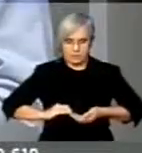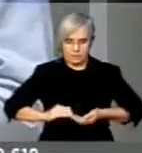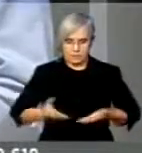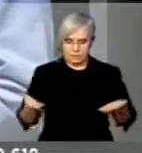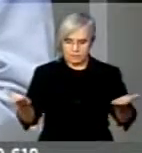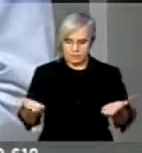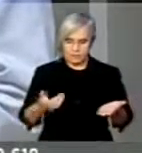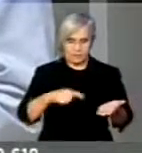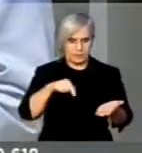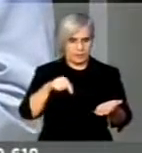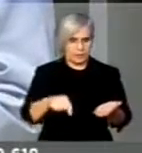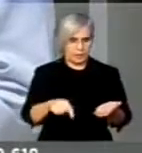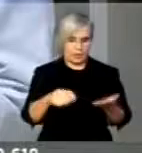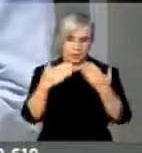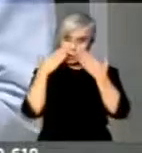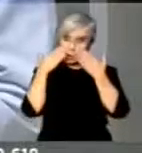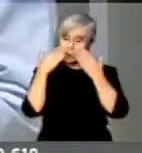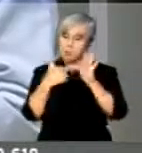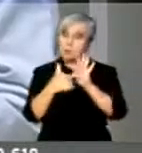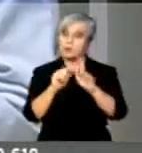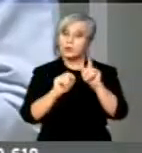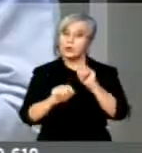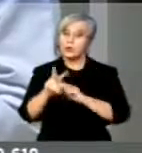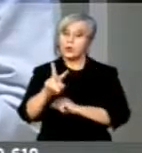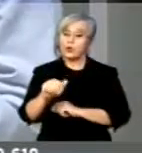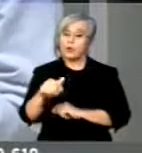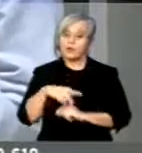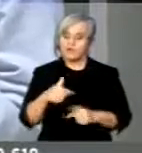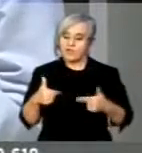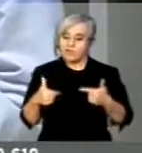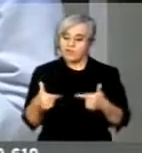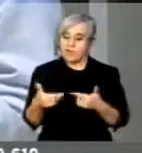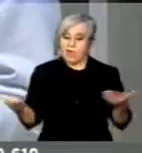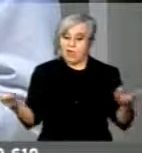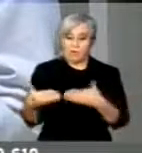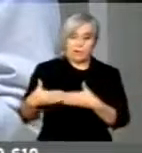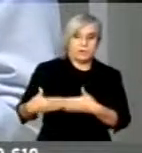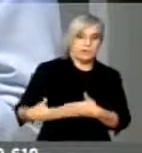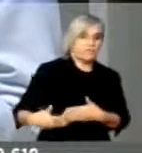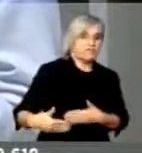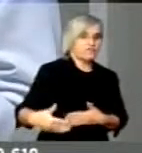aqui uma amostra do que vai ser essa luta daqui para frente.